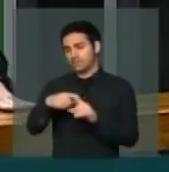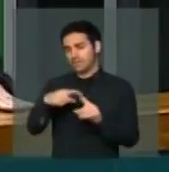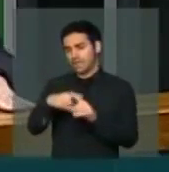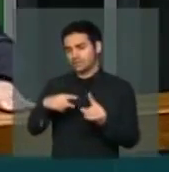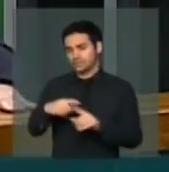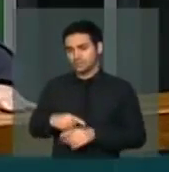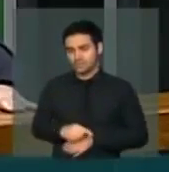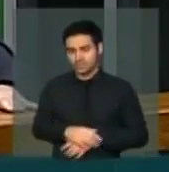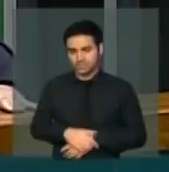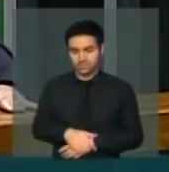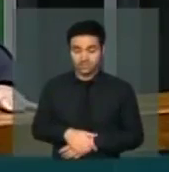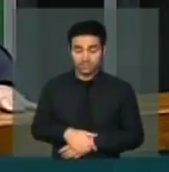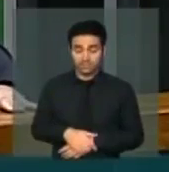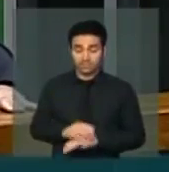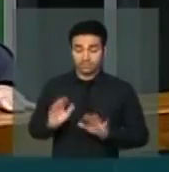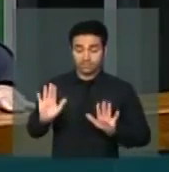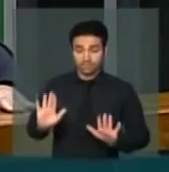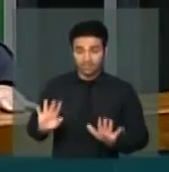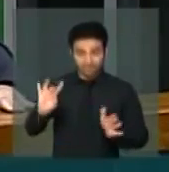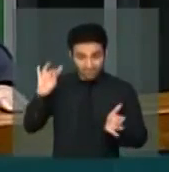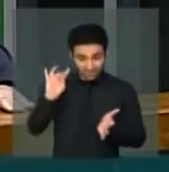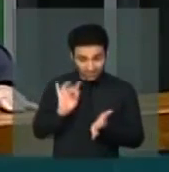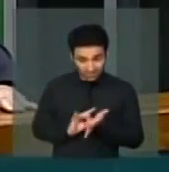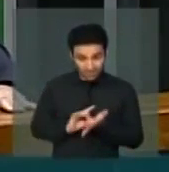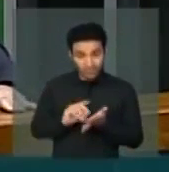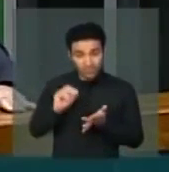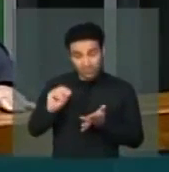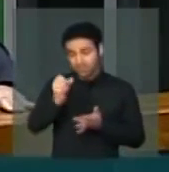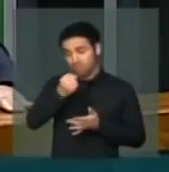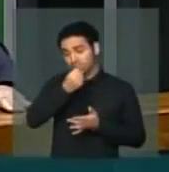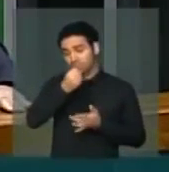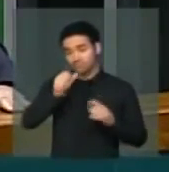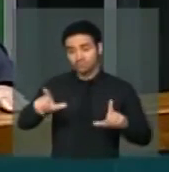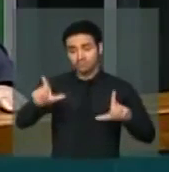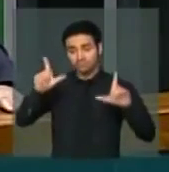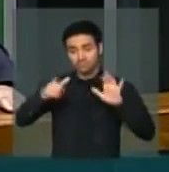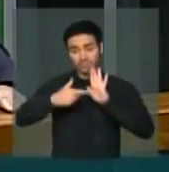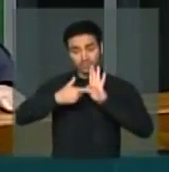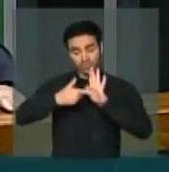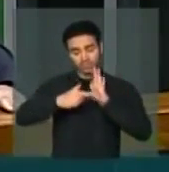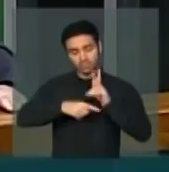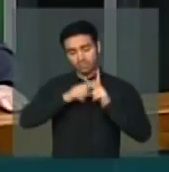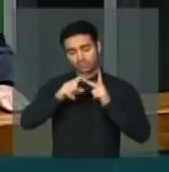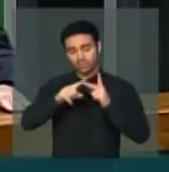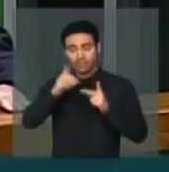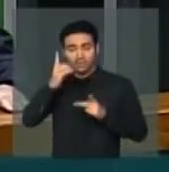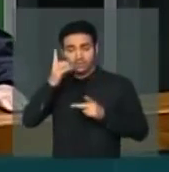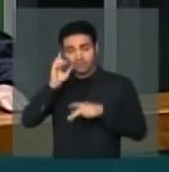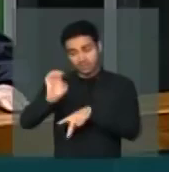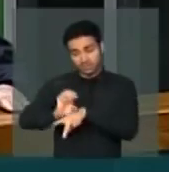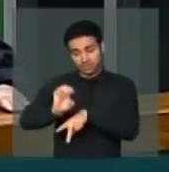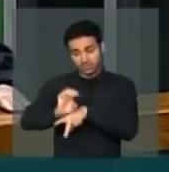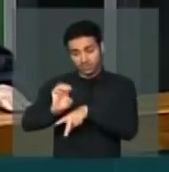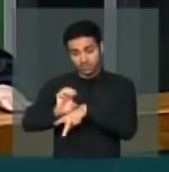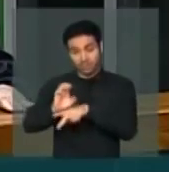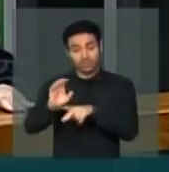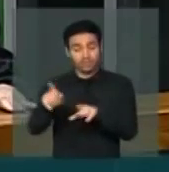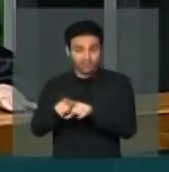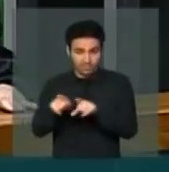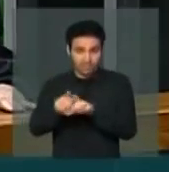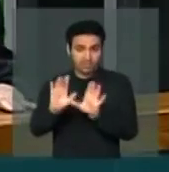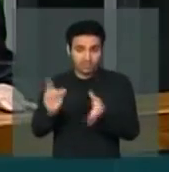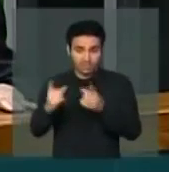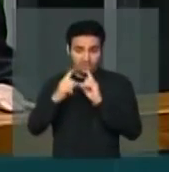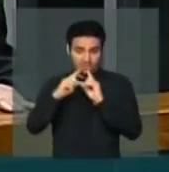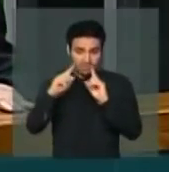Mas, na verdade, o que a imprensa diz e os deputados estaduais já, inclusive, protestaram,